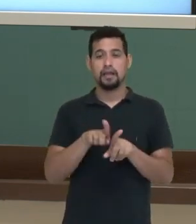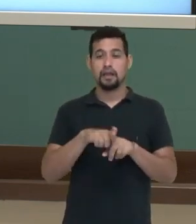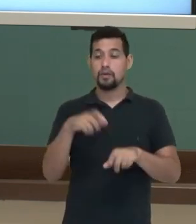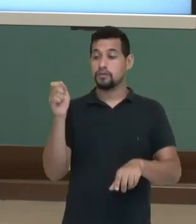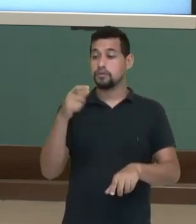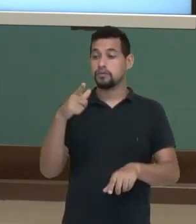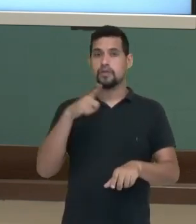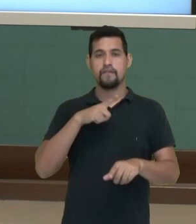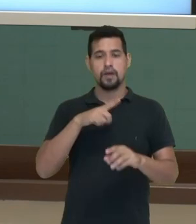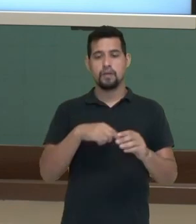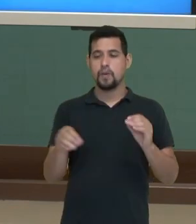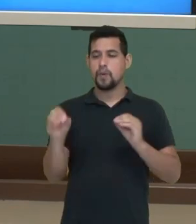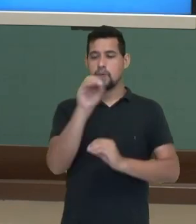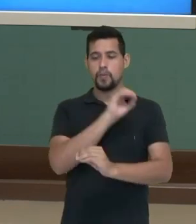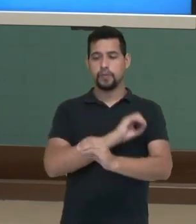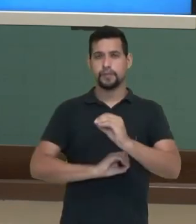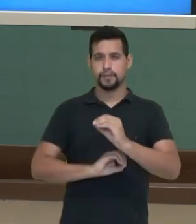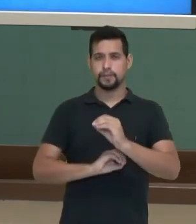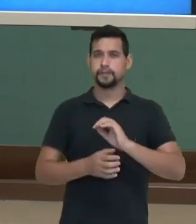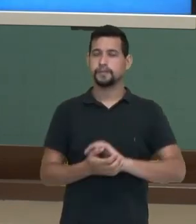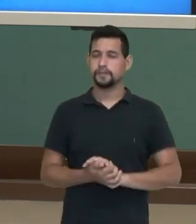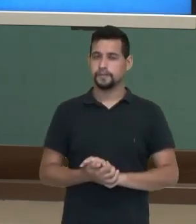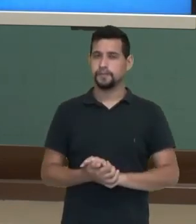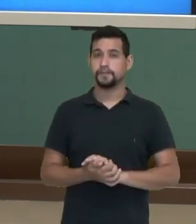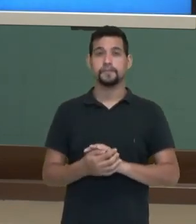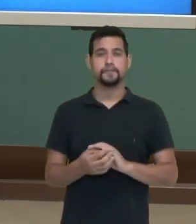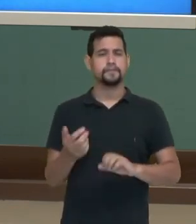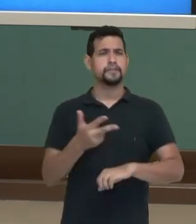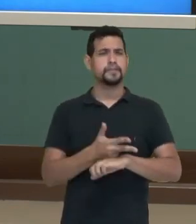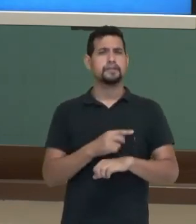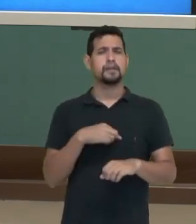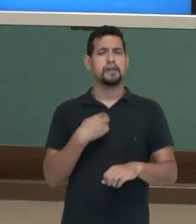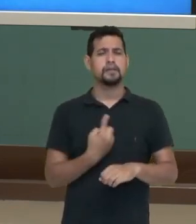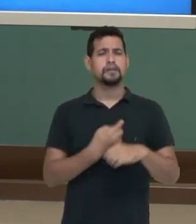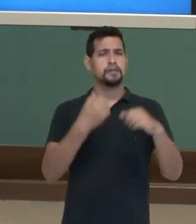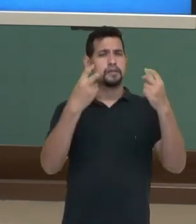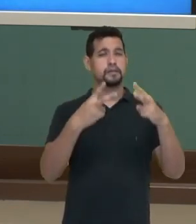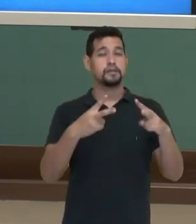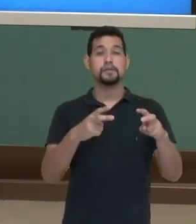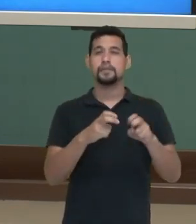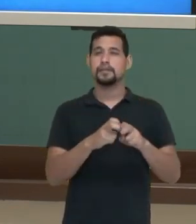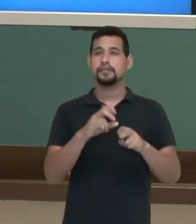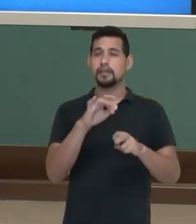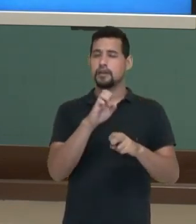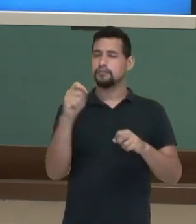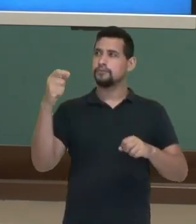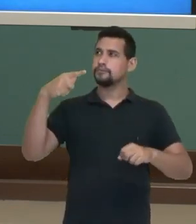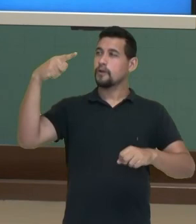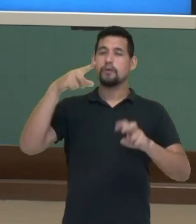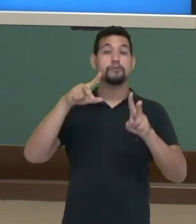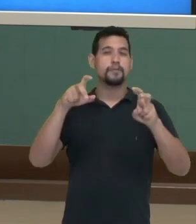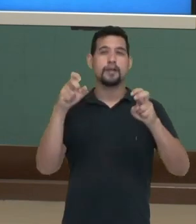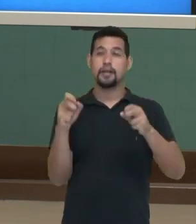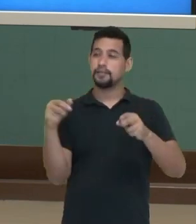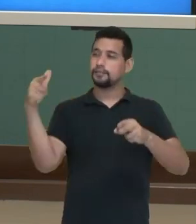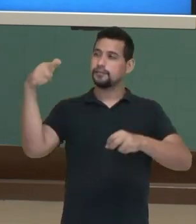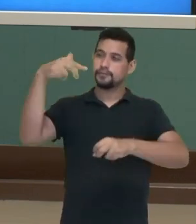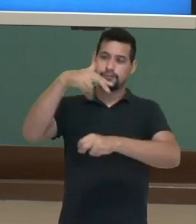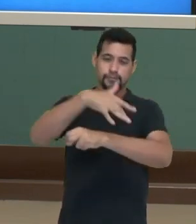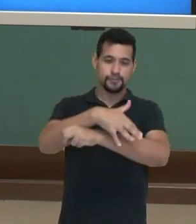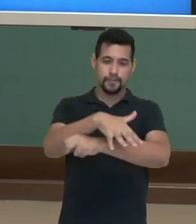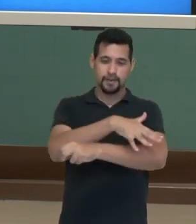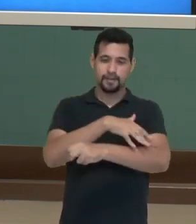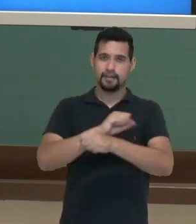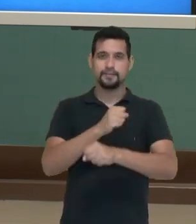vai se deslocando. Nesse vídeo, nós falamos sobre a esfera celeste, mais especificamente sobre as sombras.